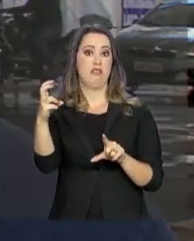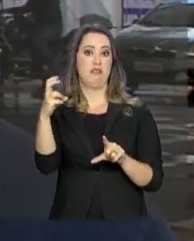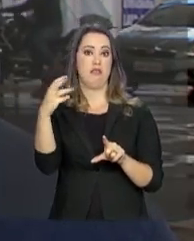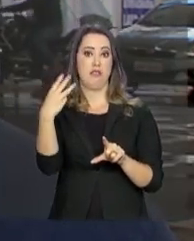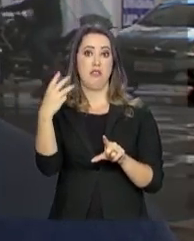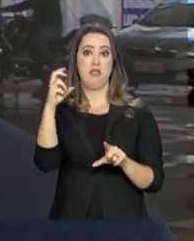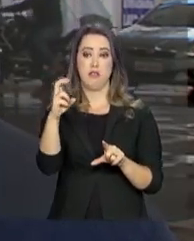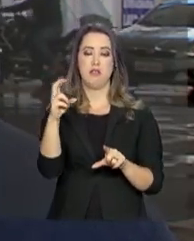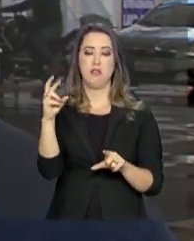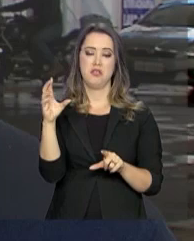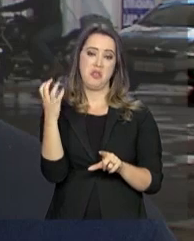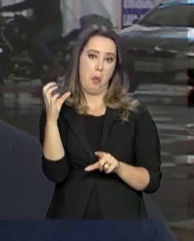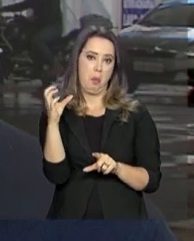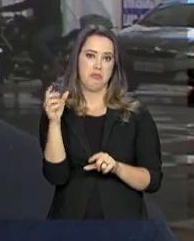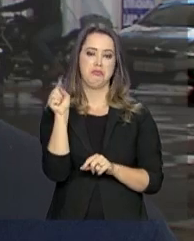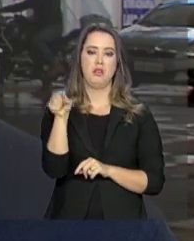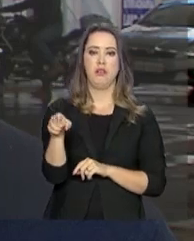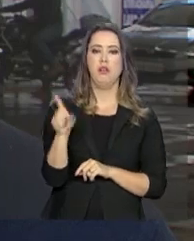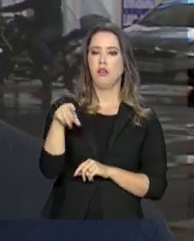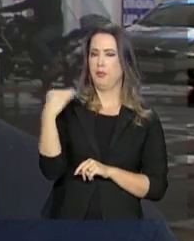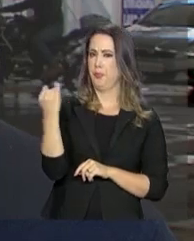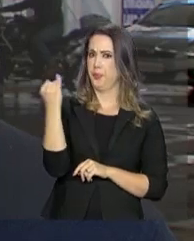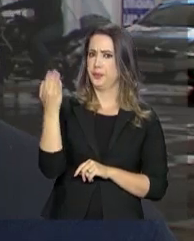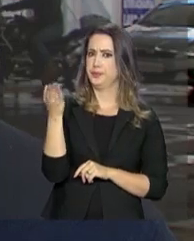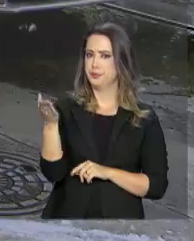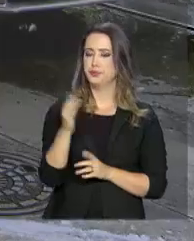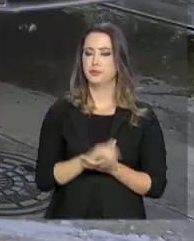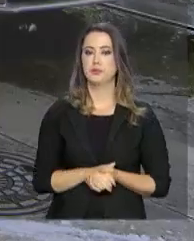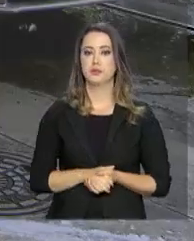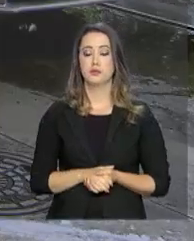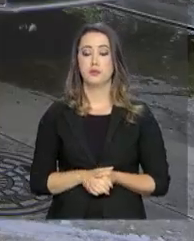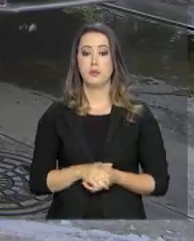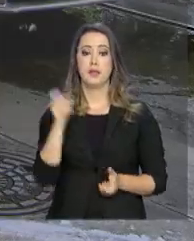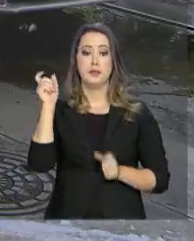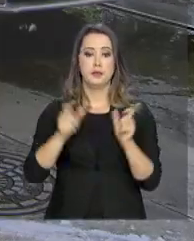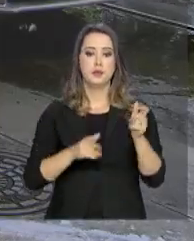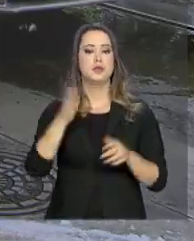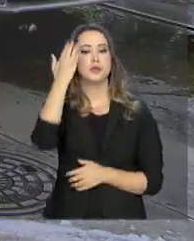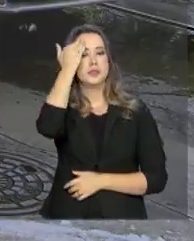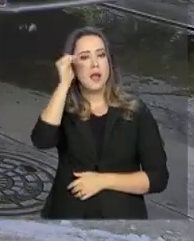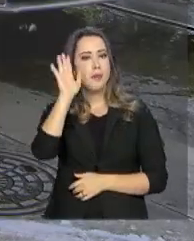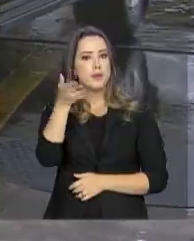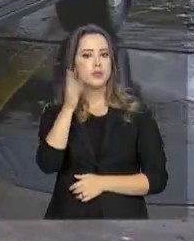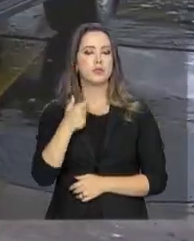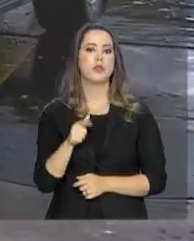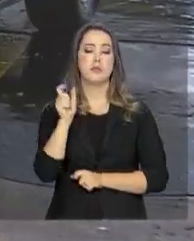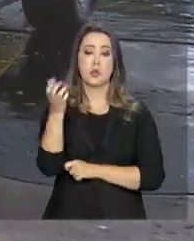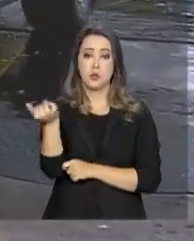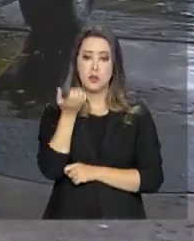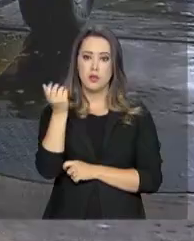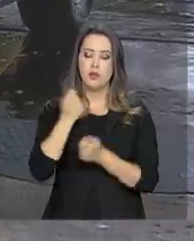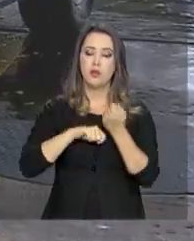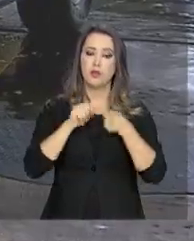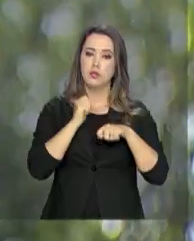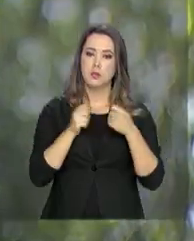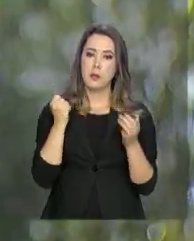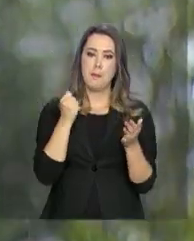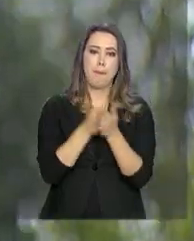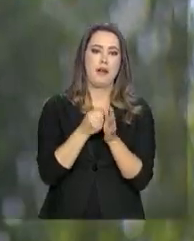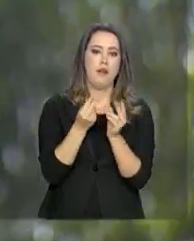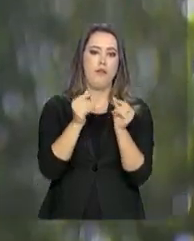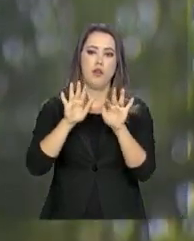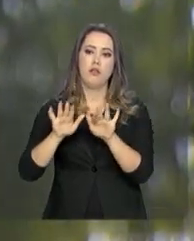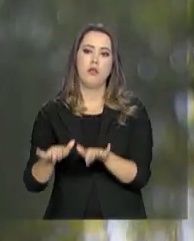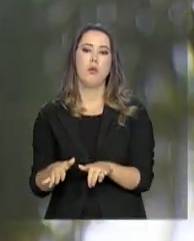eu acho que num tanque é uma diferença bem considerável. E os motoristas já sabem. Para quem quer economizar e pagar mais